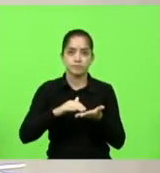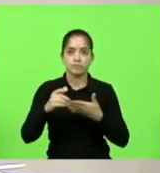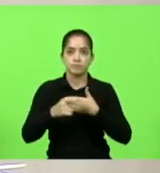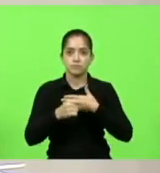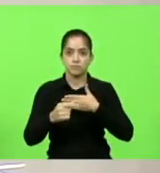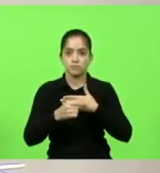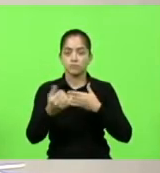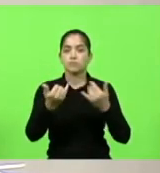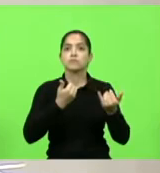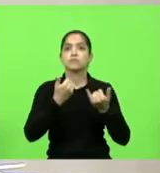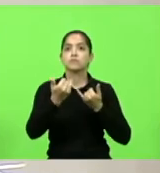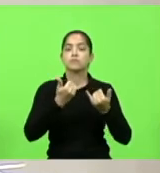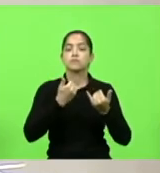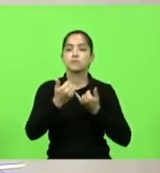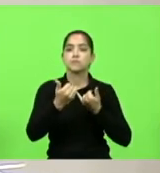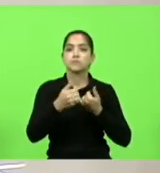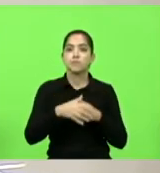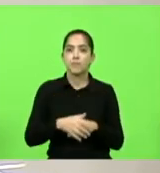acerca da punição